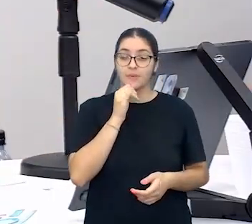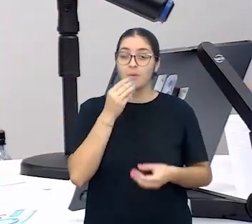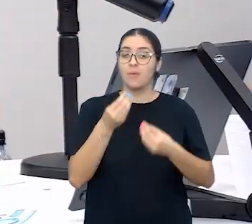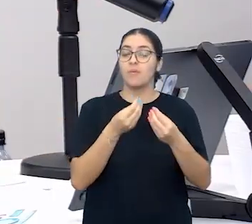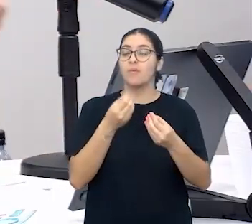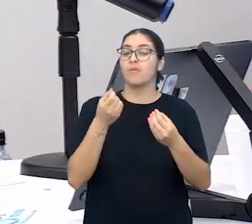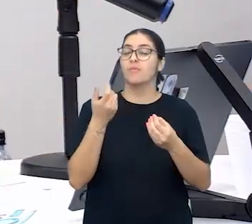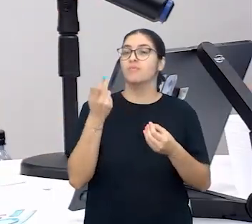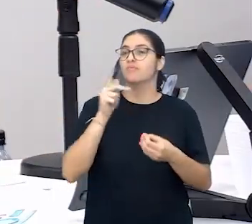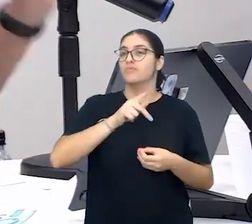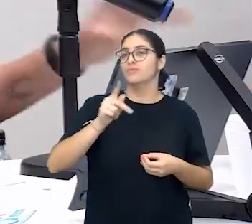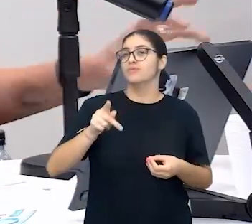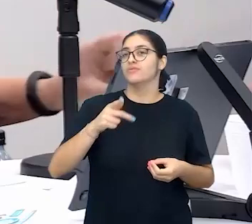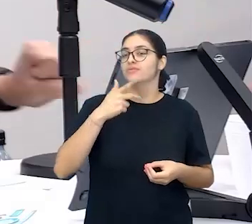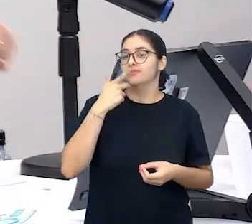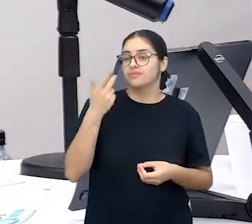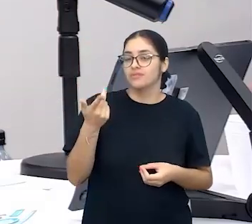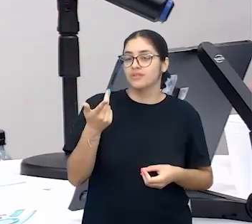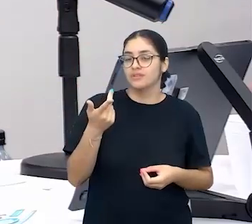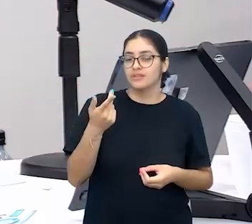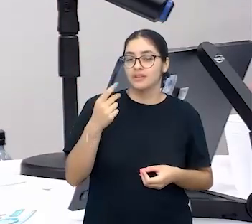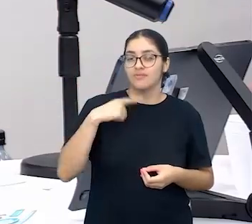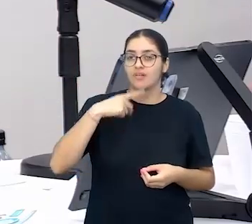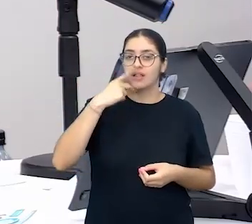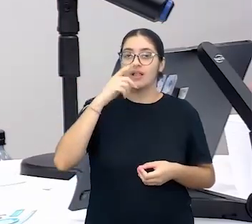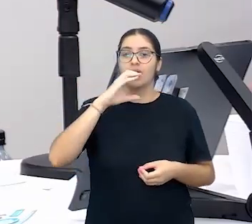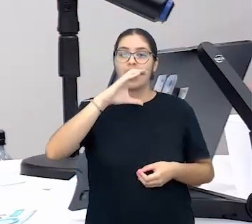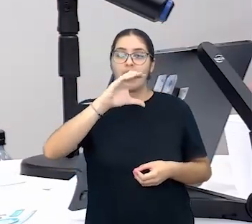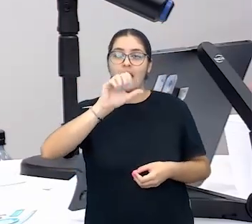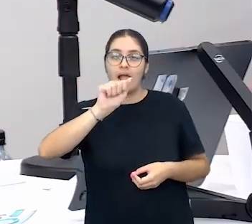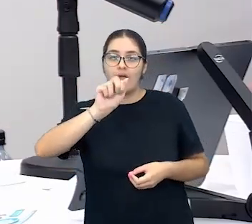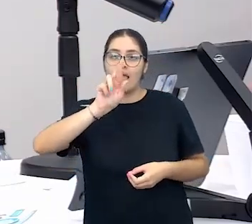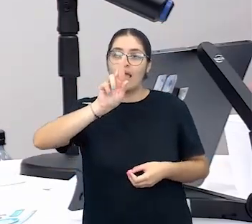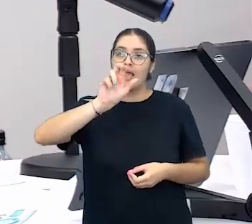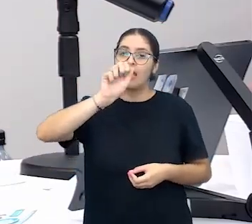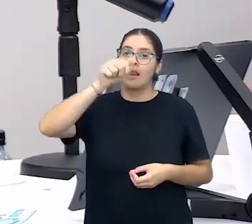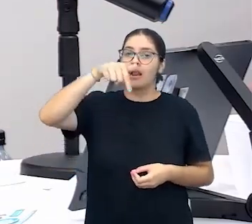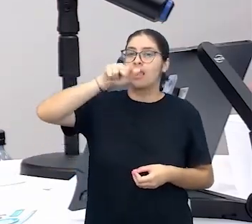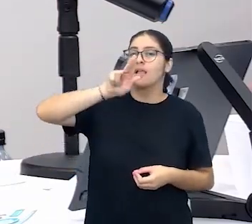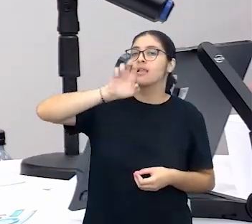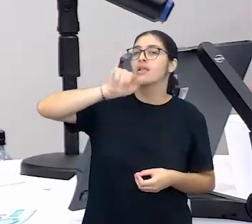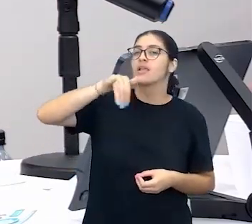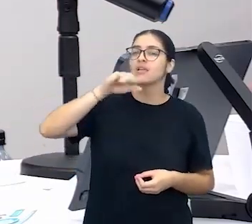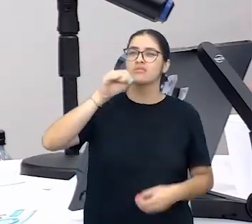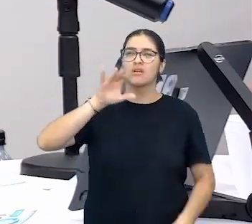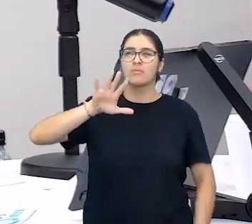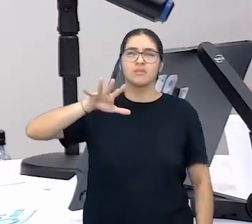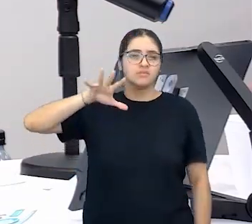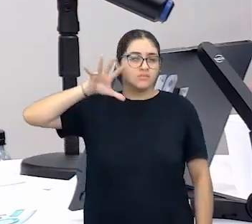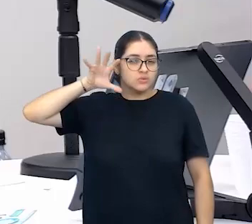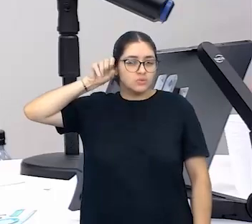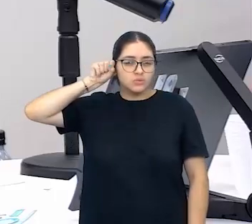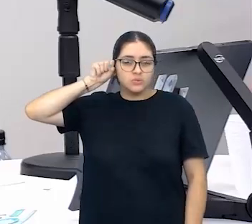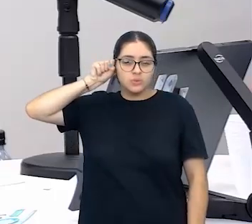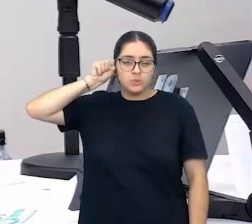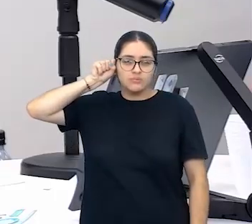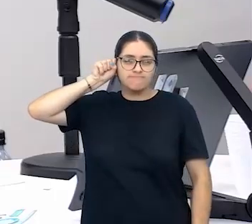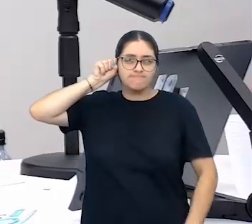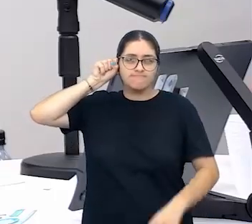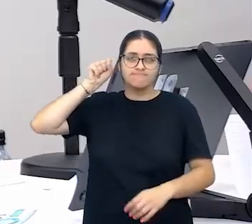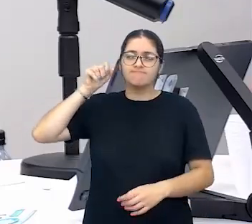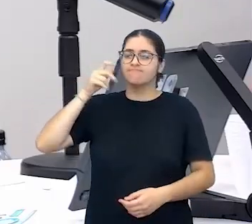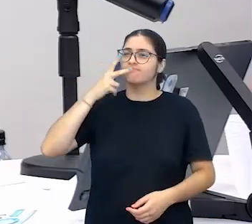quando ele dita caranguejo, a criança ouve caranguejo como se ela ouvisse